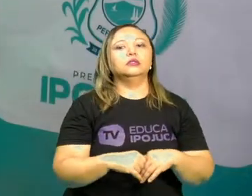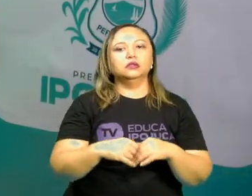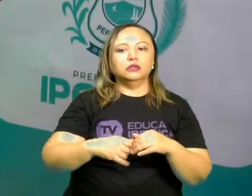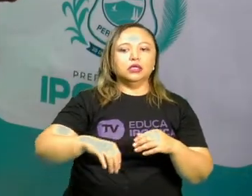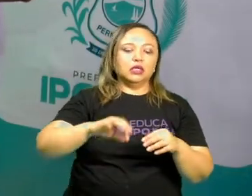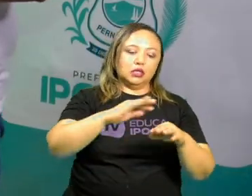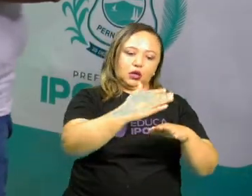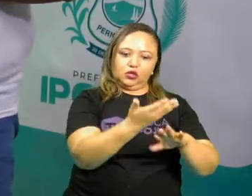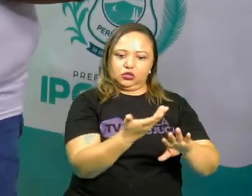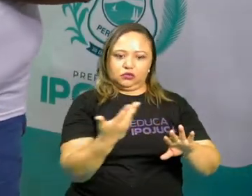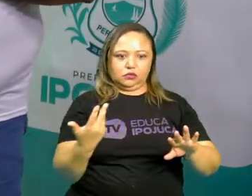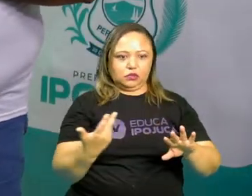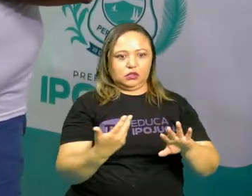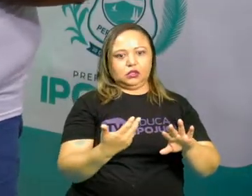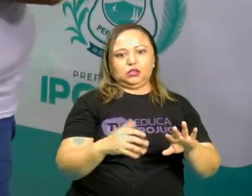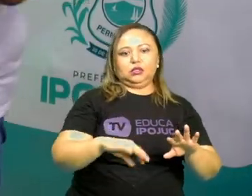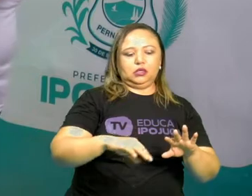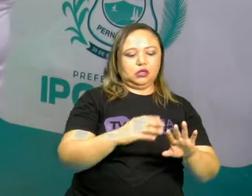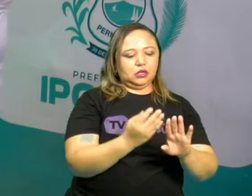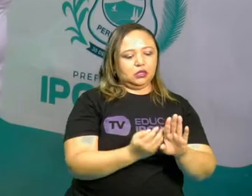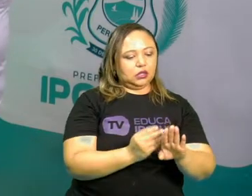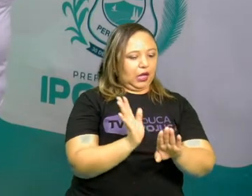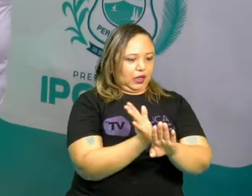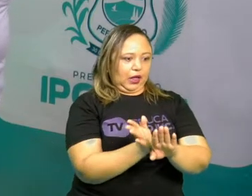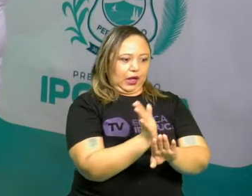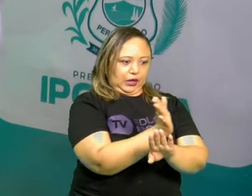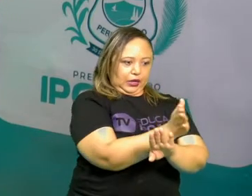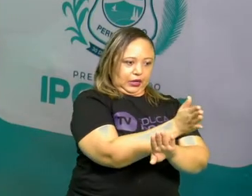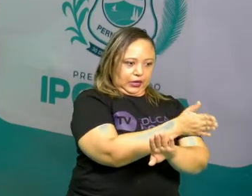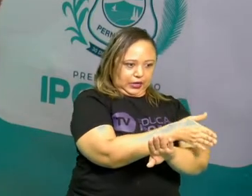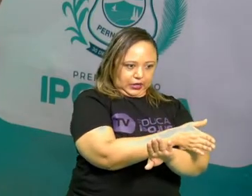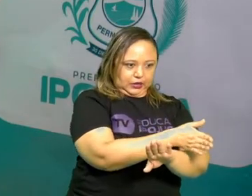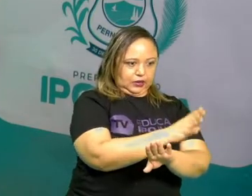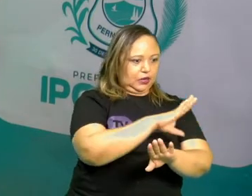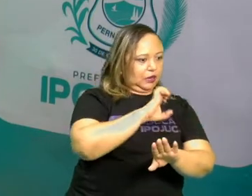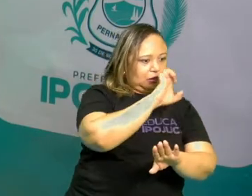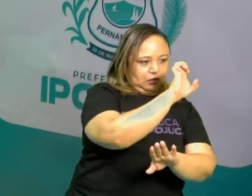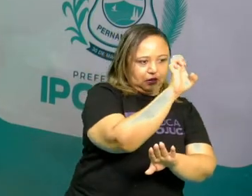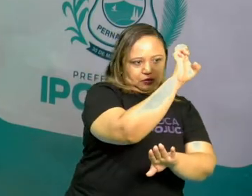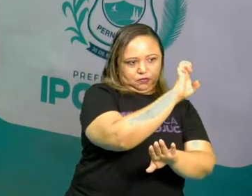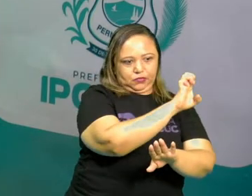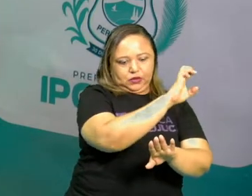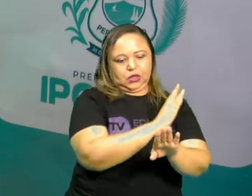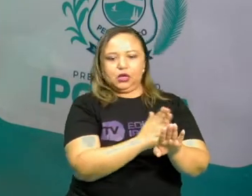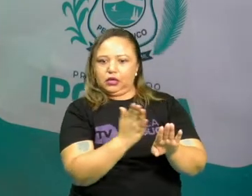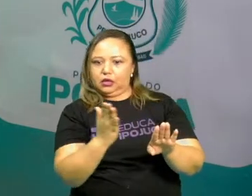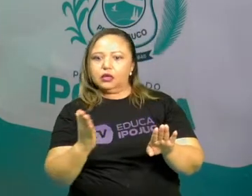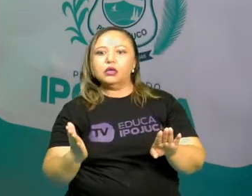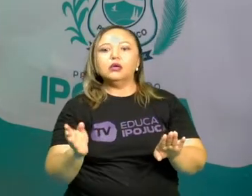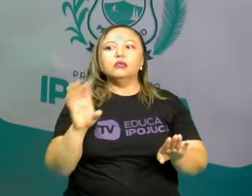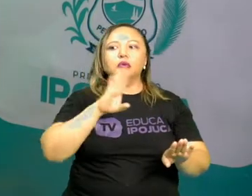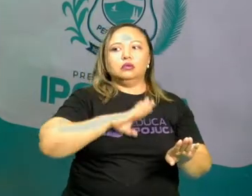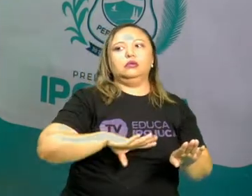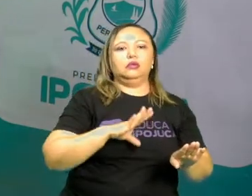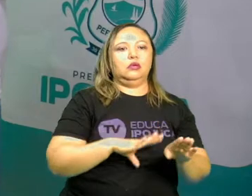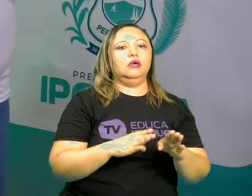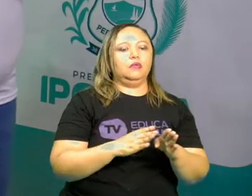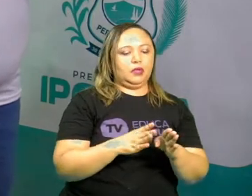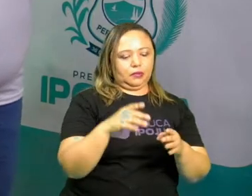linha é a parte que pertencia à Espanha, parte direita Portugal, parte esquerda da Espanha. Certo?